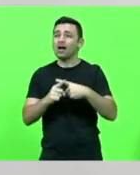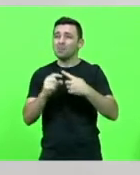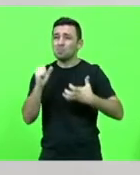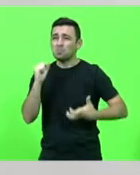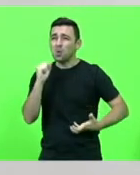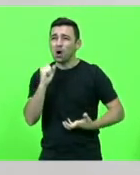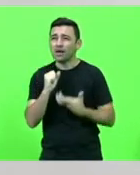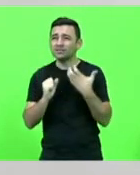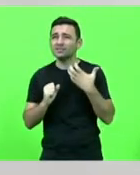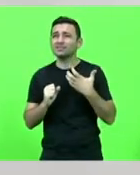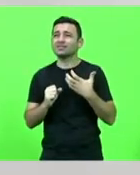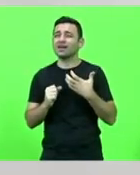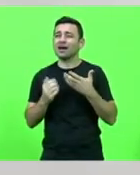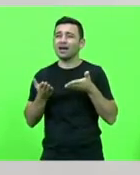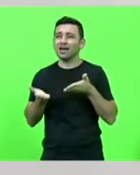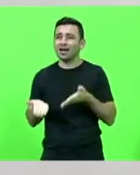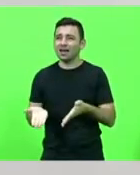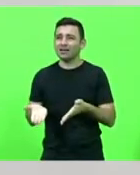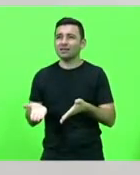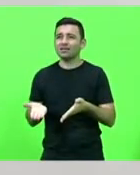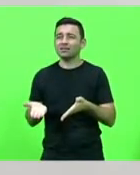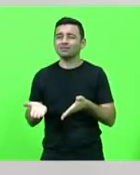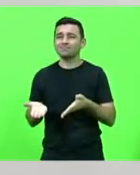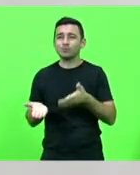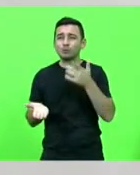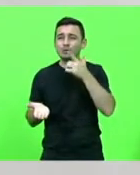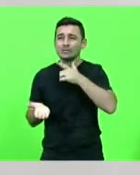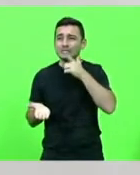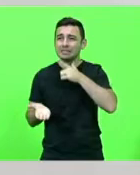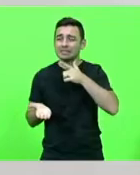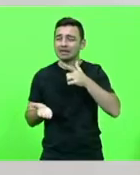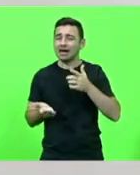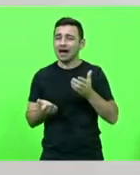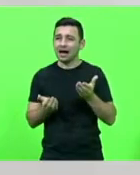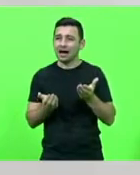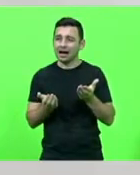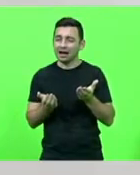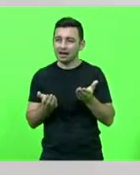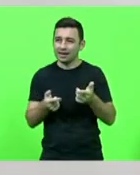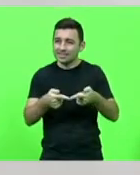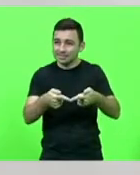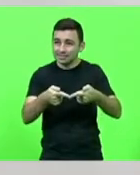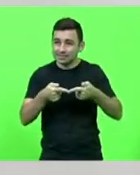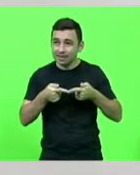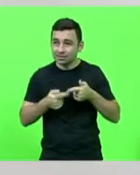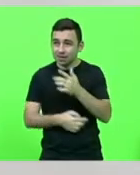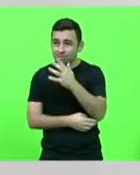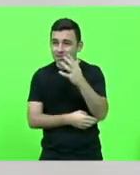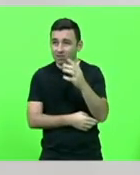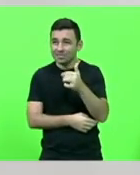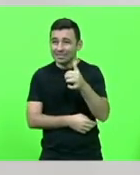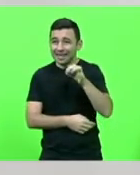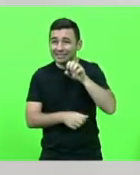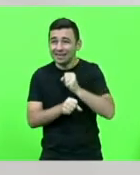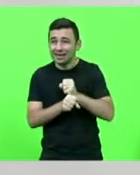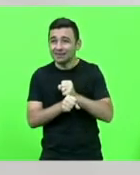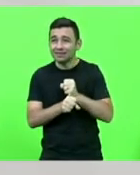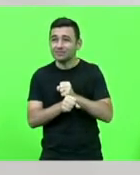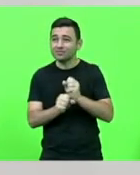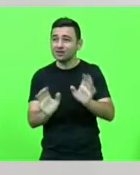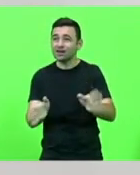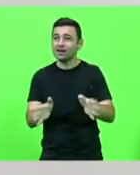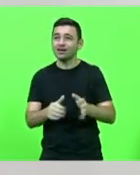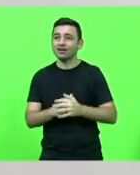a gente conseguir apenas a licitação a licença ambiental levou quase 10 anos depois teve